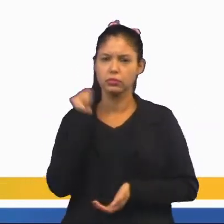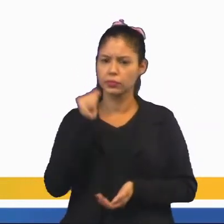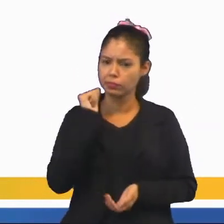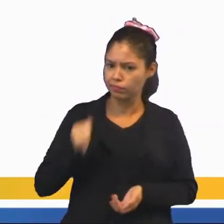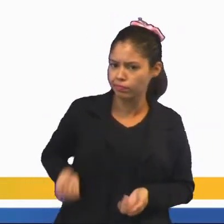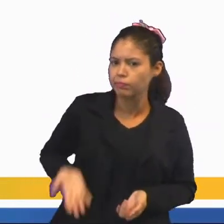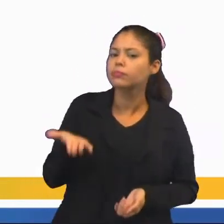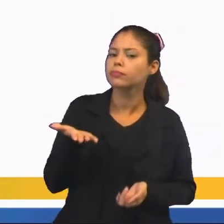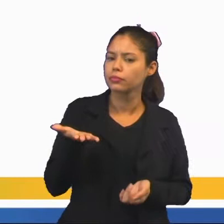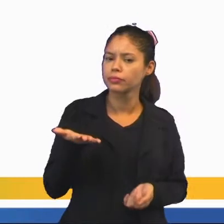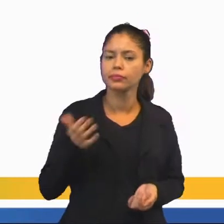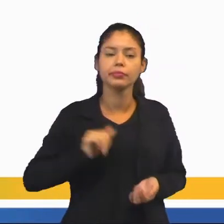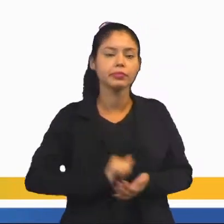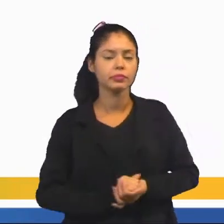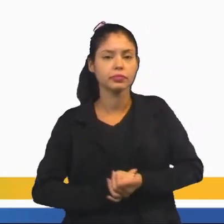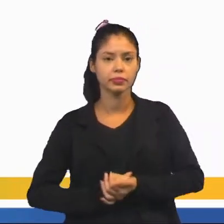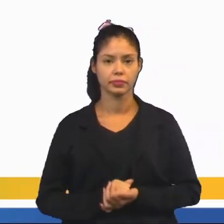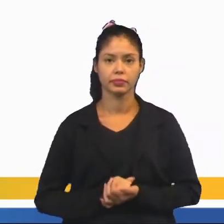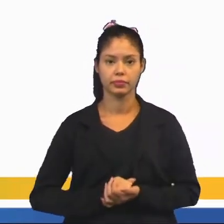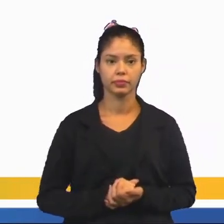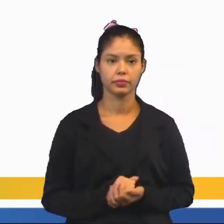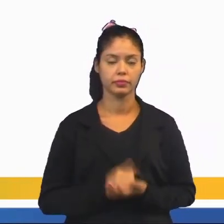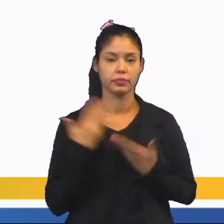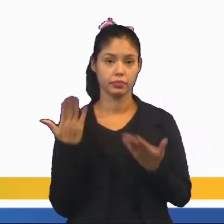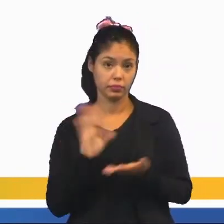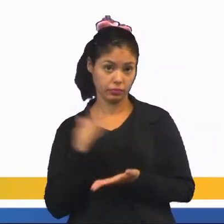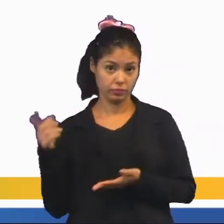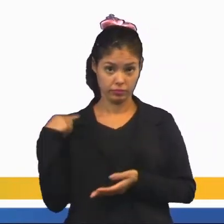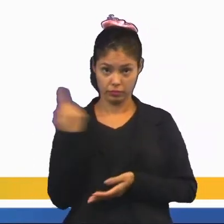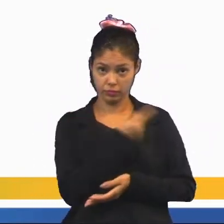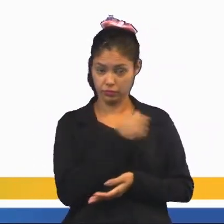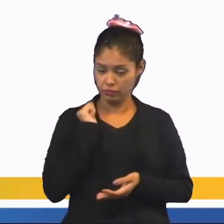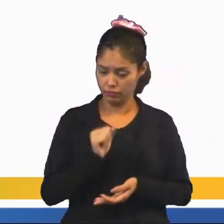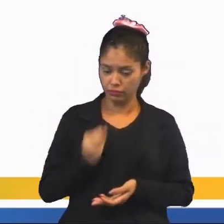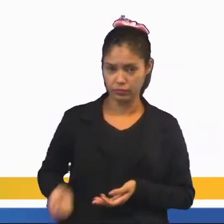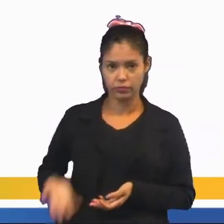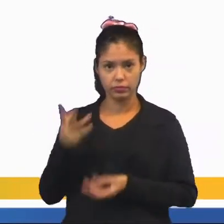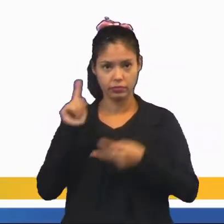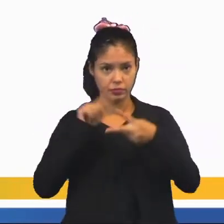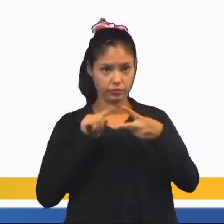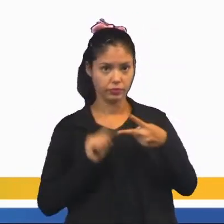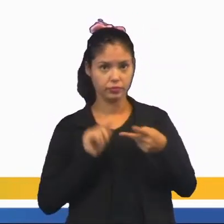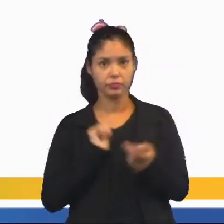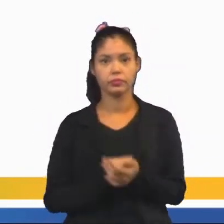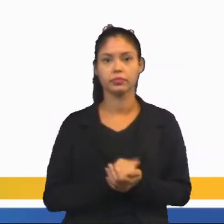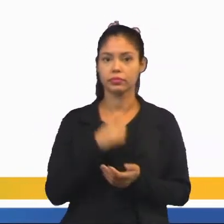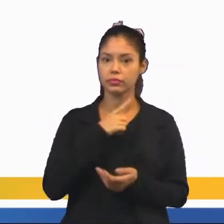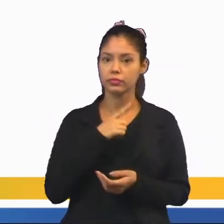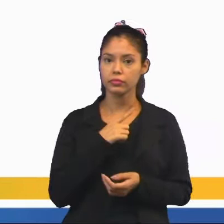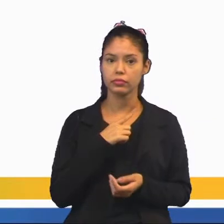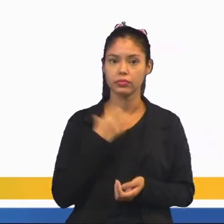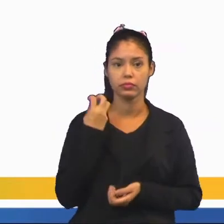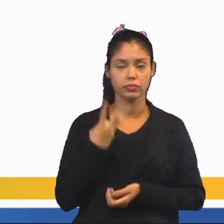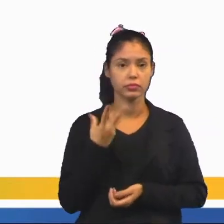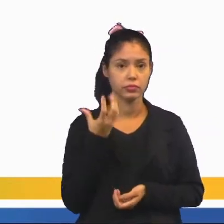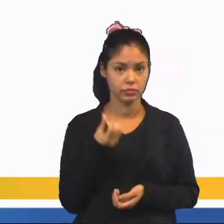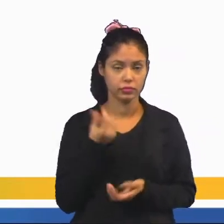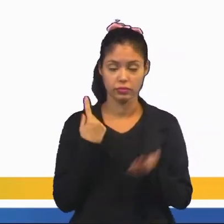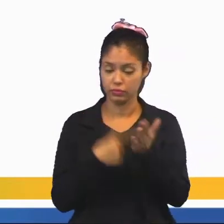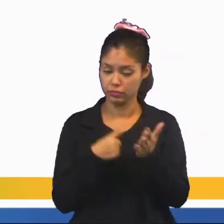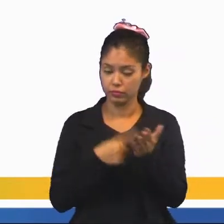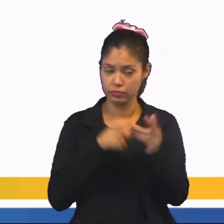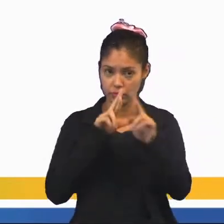de resultados de lançamento de um dado. Então, quando nós lançarmos os dois dados, nós vamos ter 36